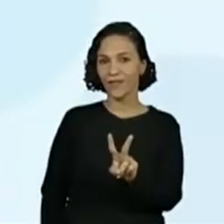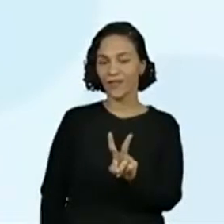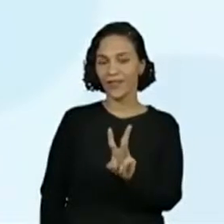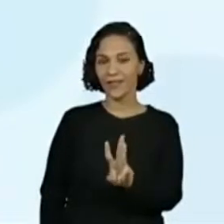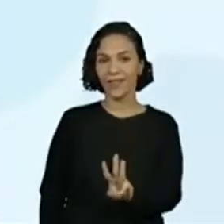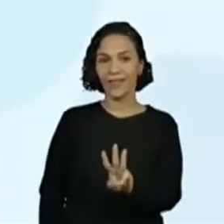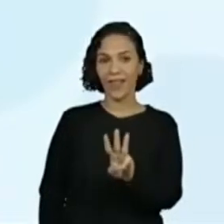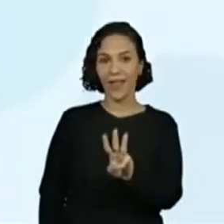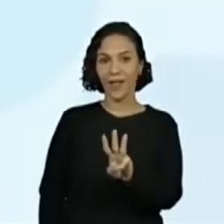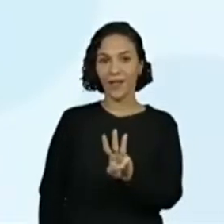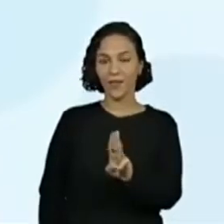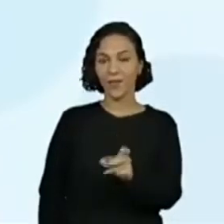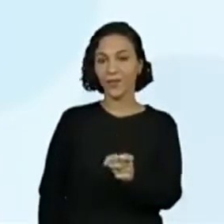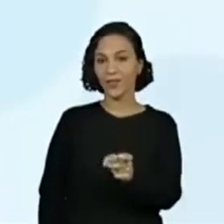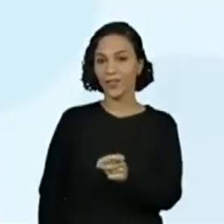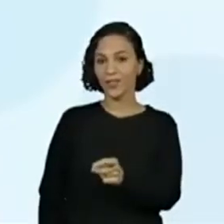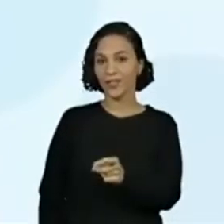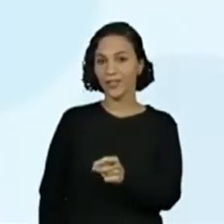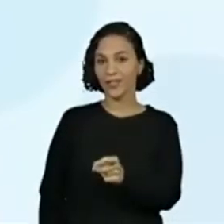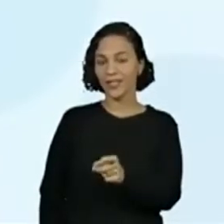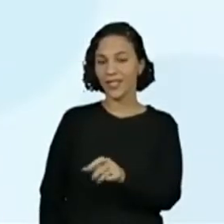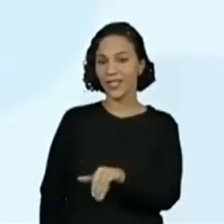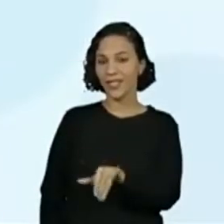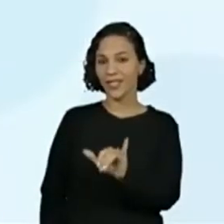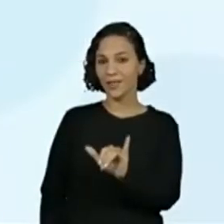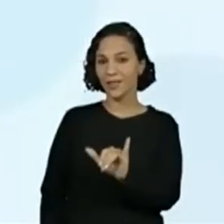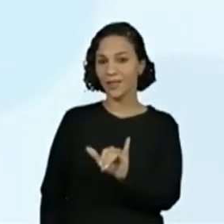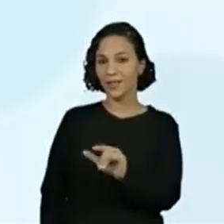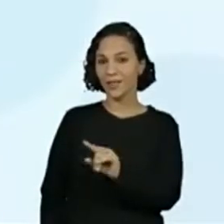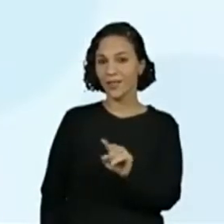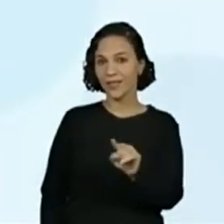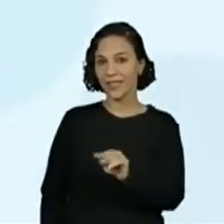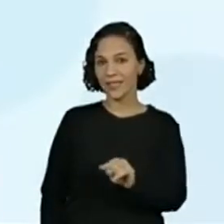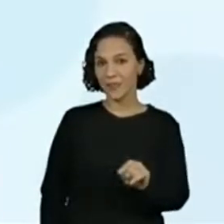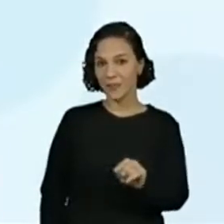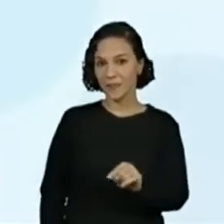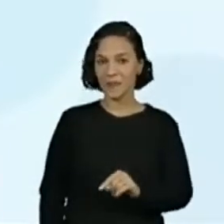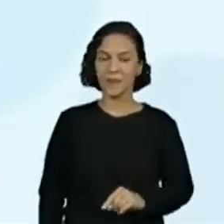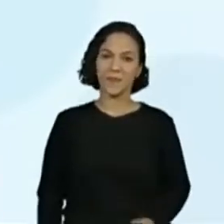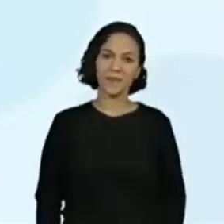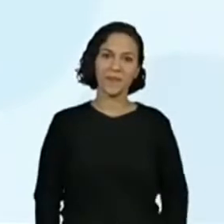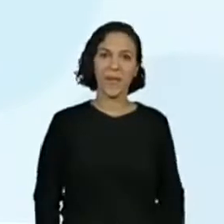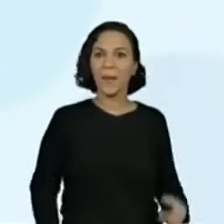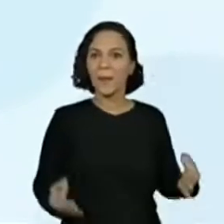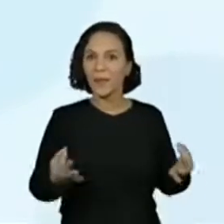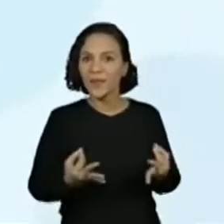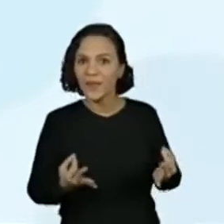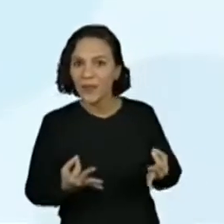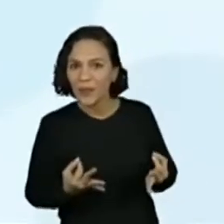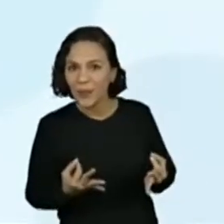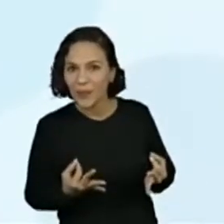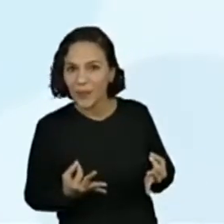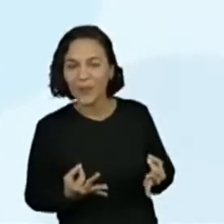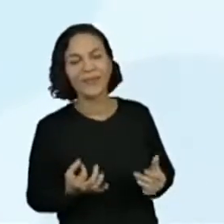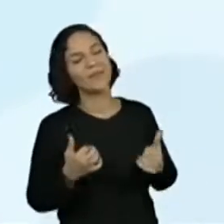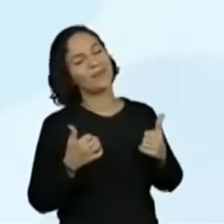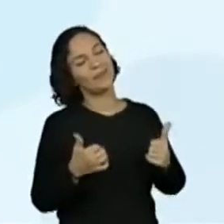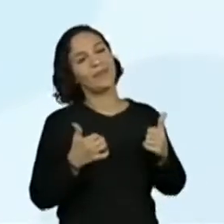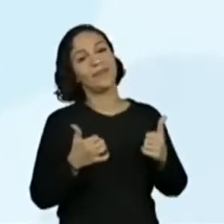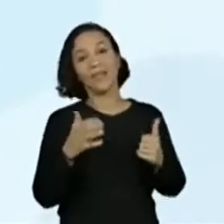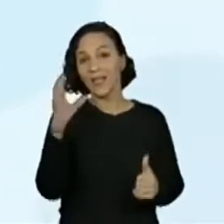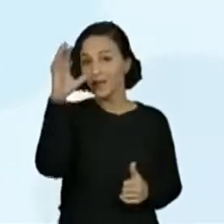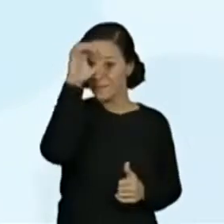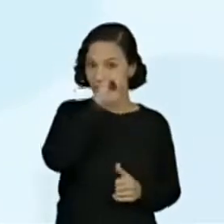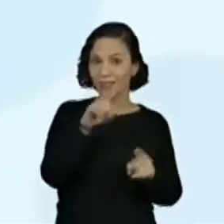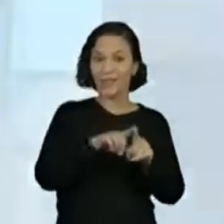V, W, X, Y, Z. Perfeito, professora? Perfeito. Estou aprendendo aí com a